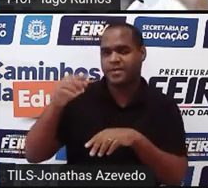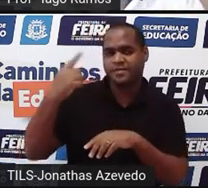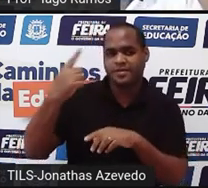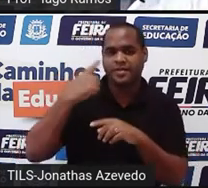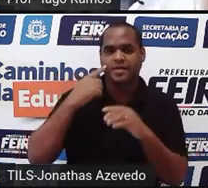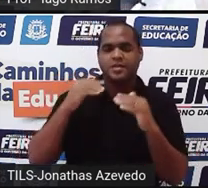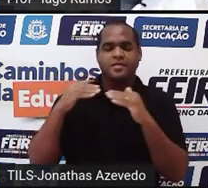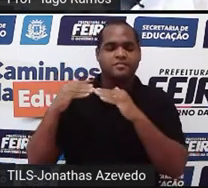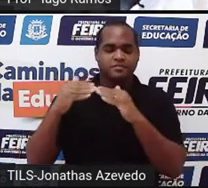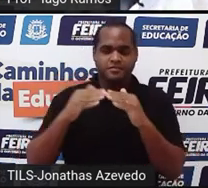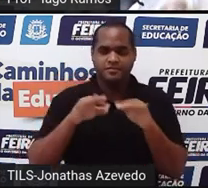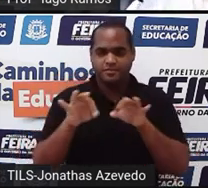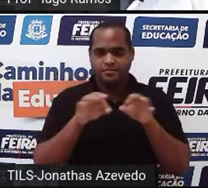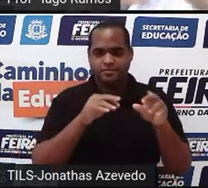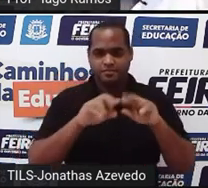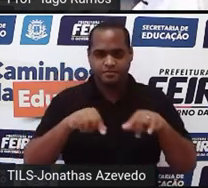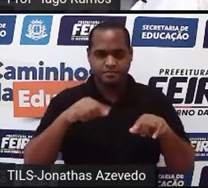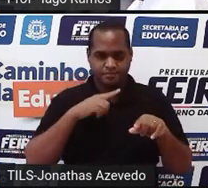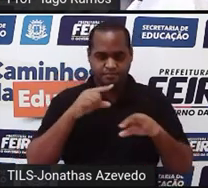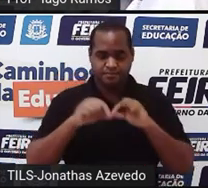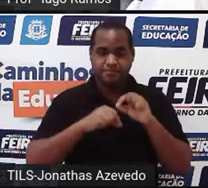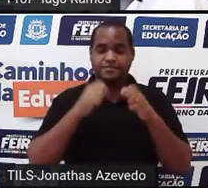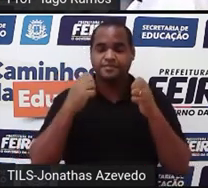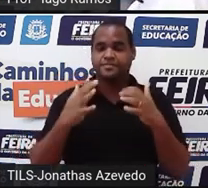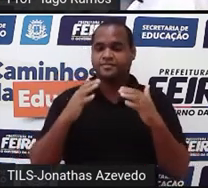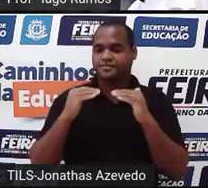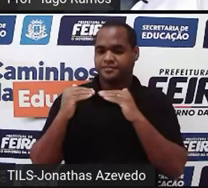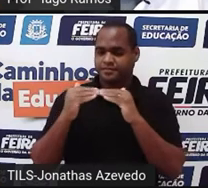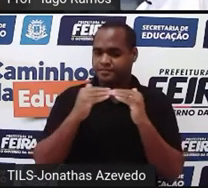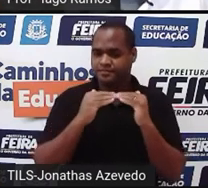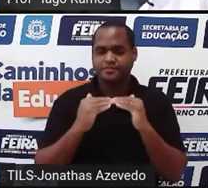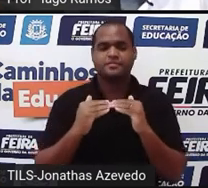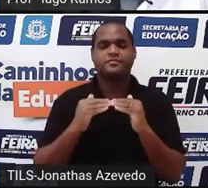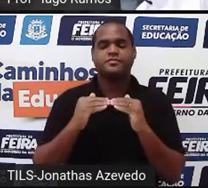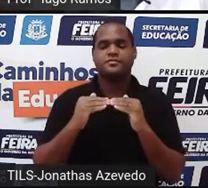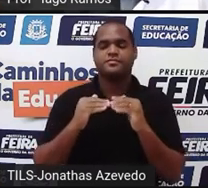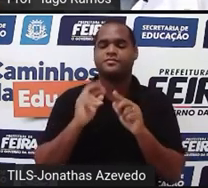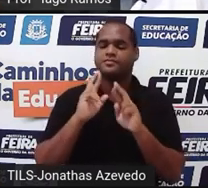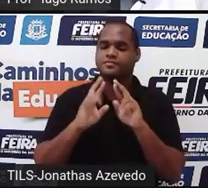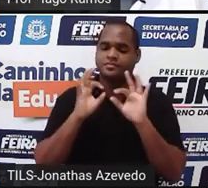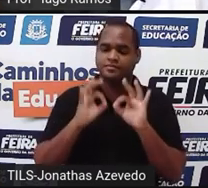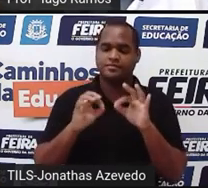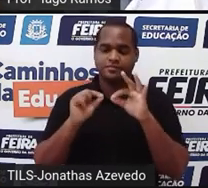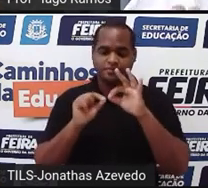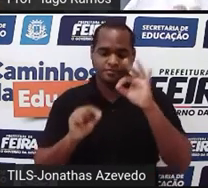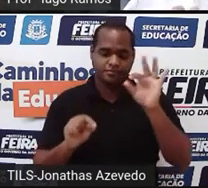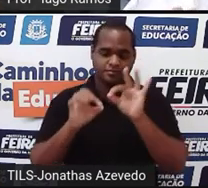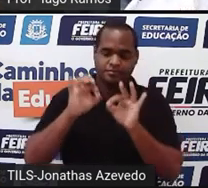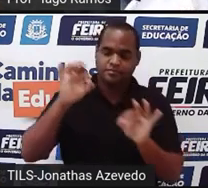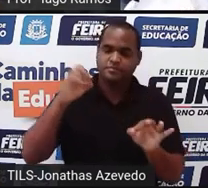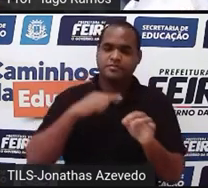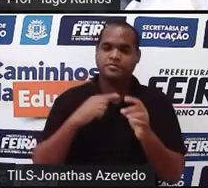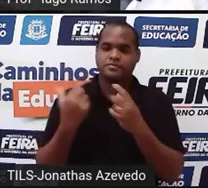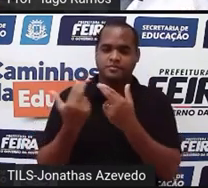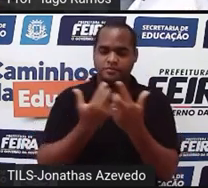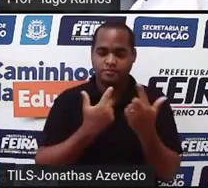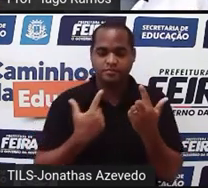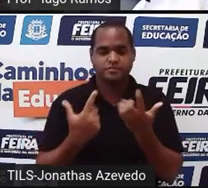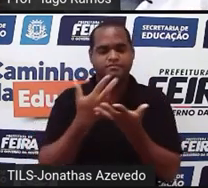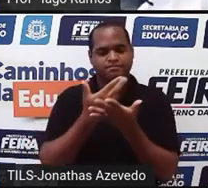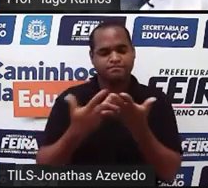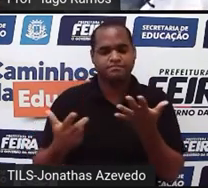resolver e zera tudo, as frações são equivalentes. As retas no gráfico coincidem, tem infinitas